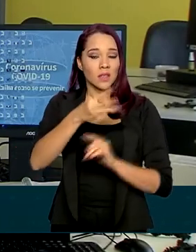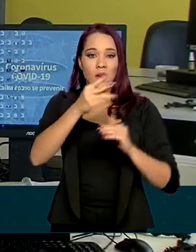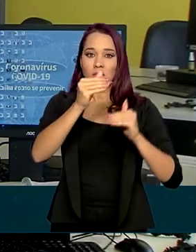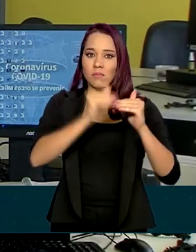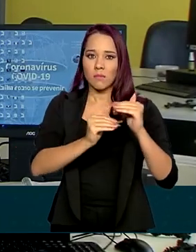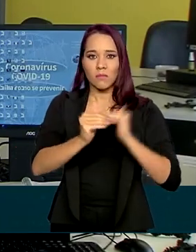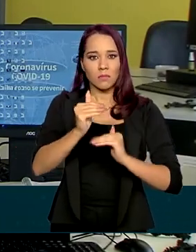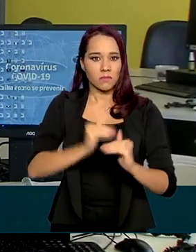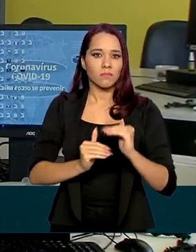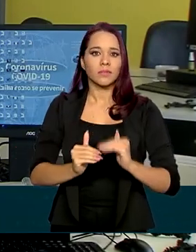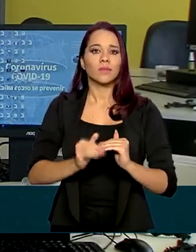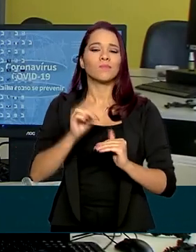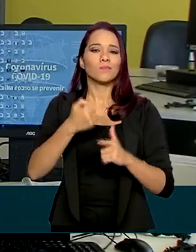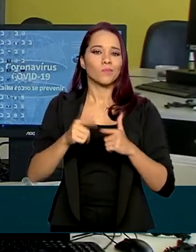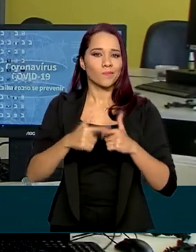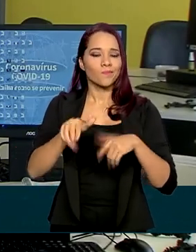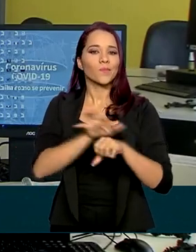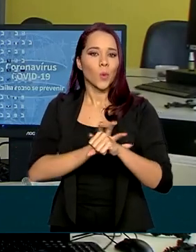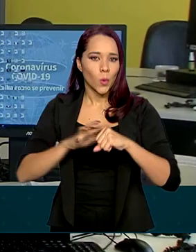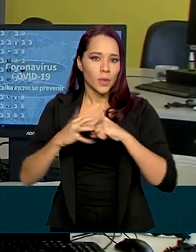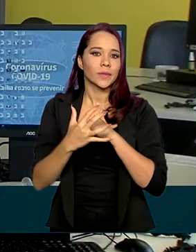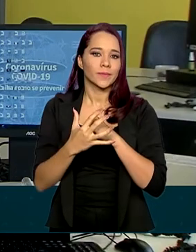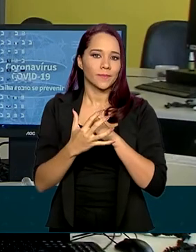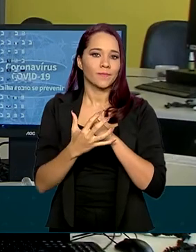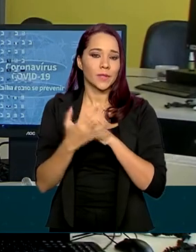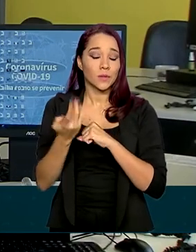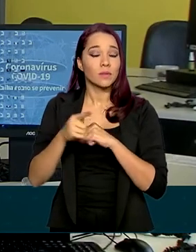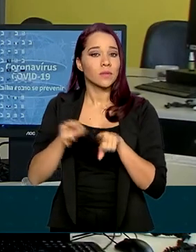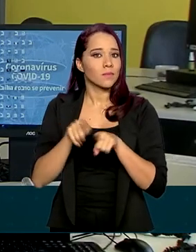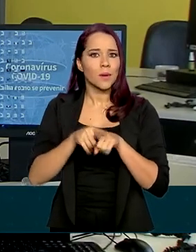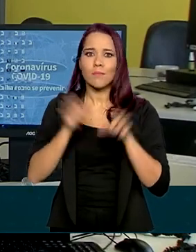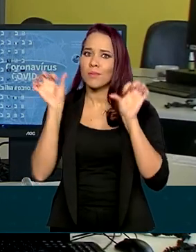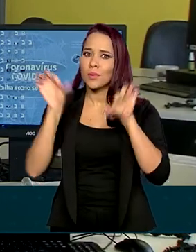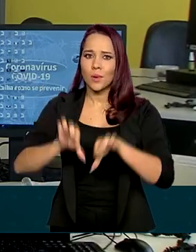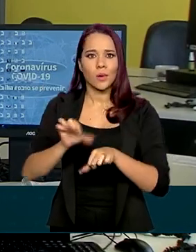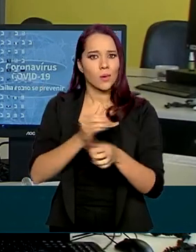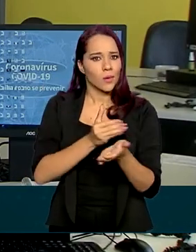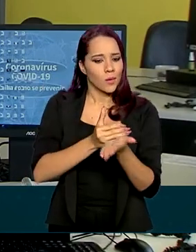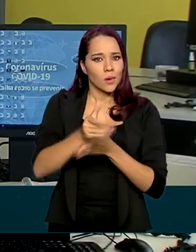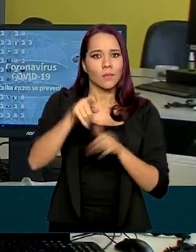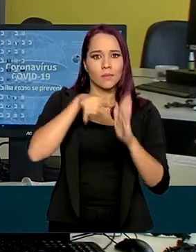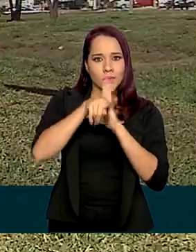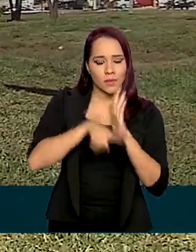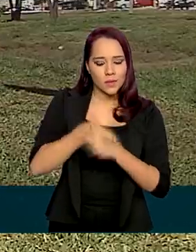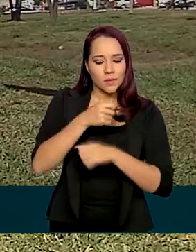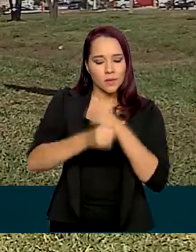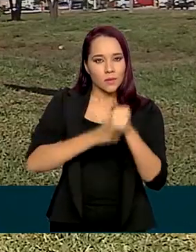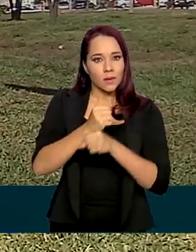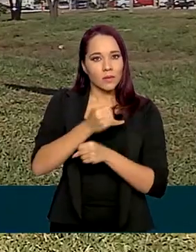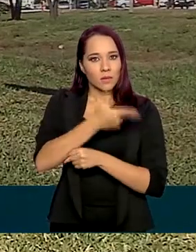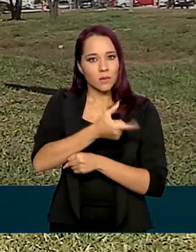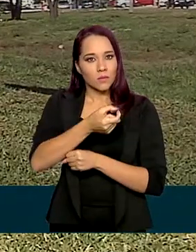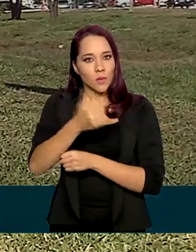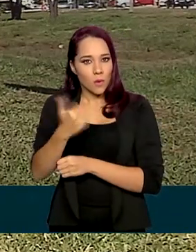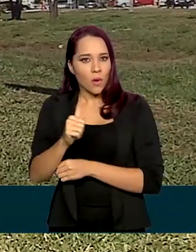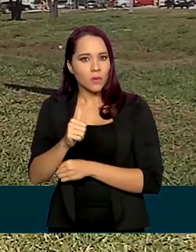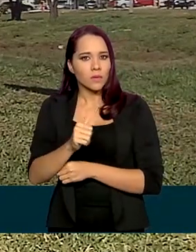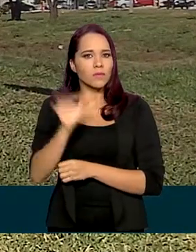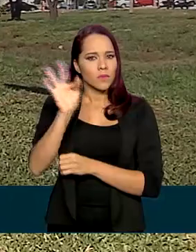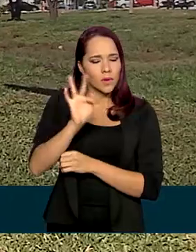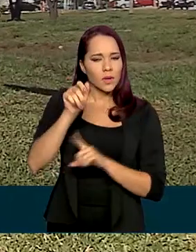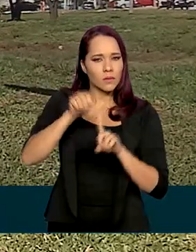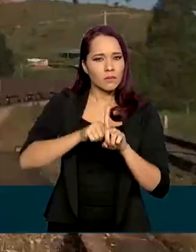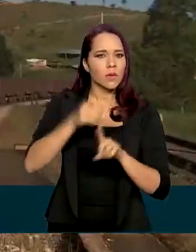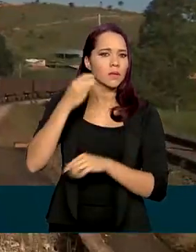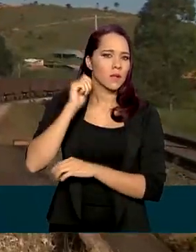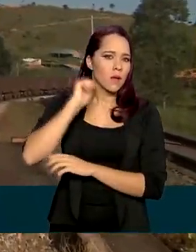seguida provocada pela pandemia do coronavírus e a maior desde o início da pesquisa em 2011. De fevereiro a abril, setor acumula